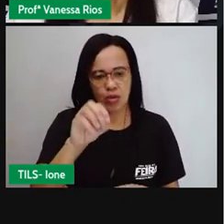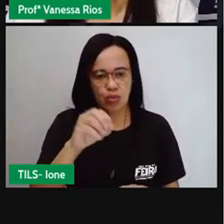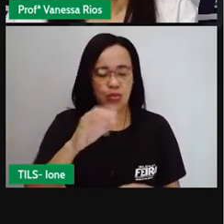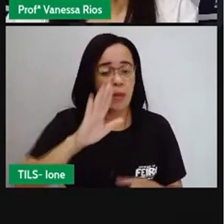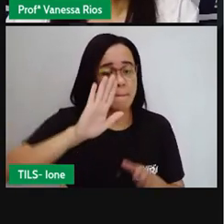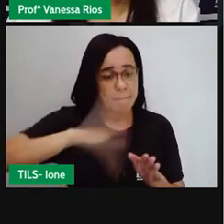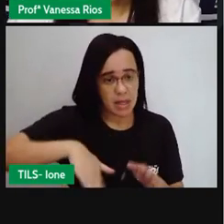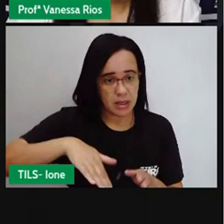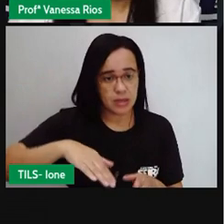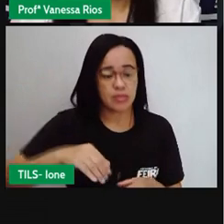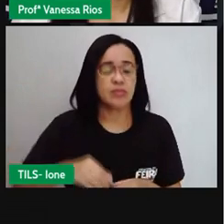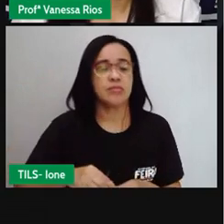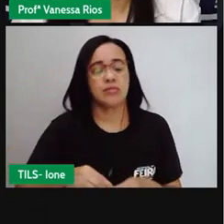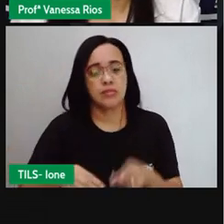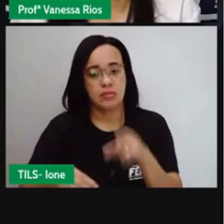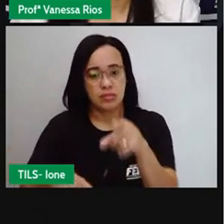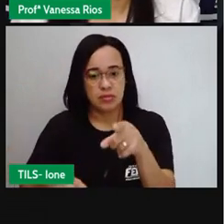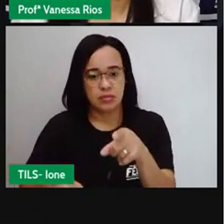ângulo obtuso.